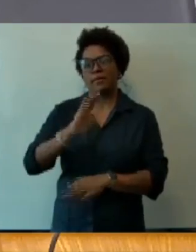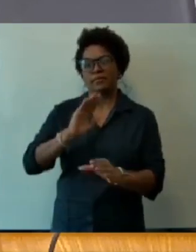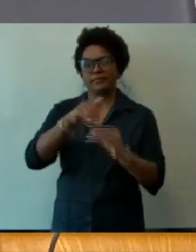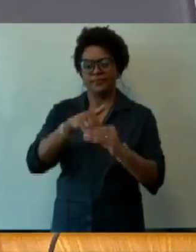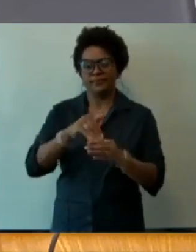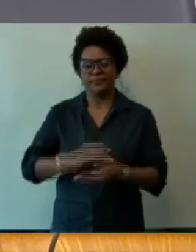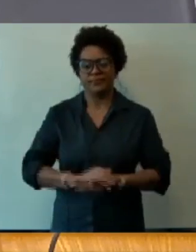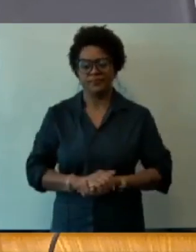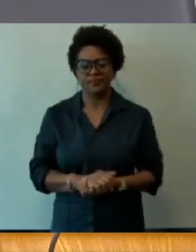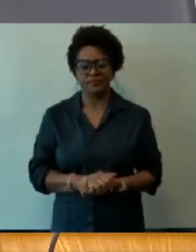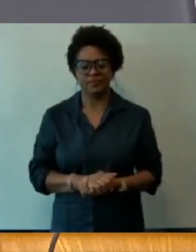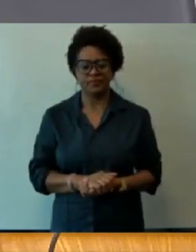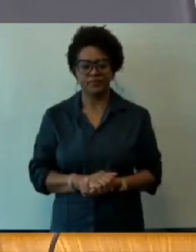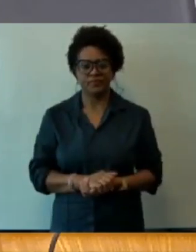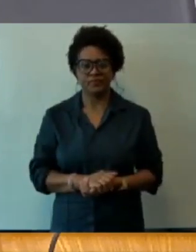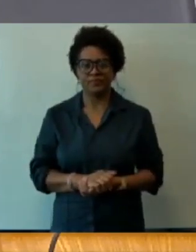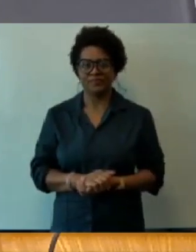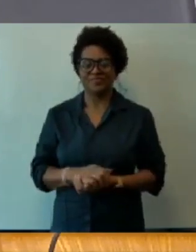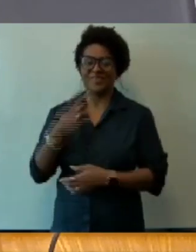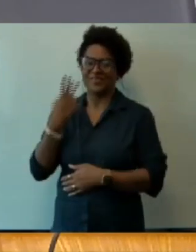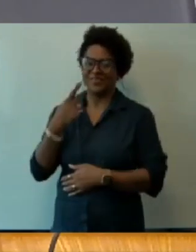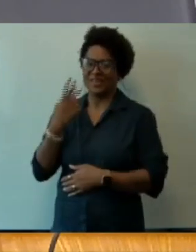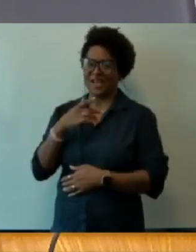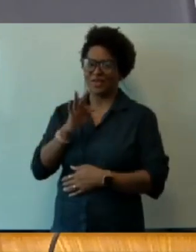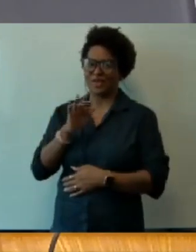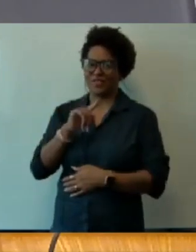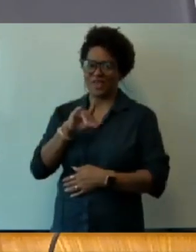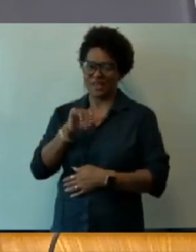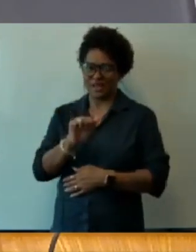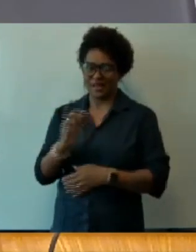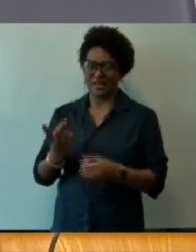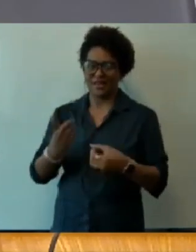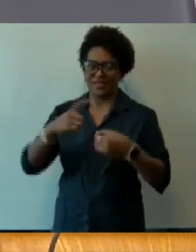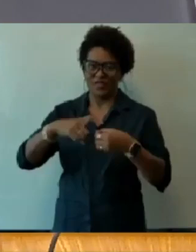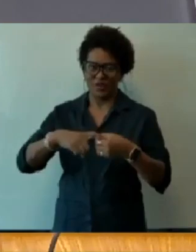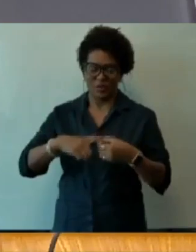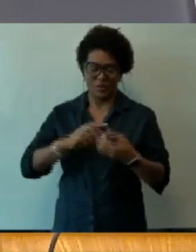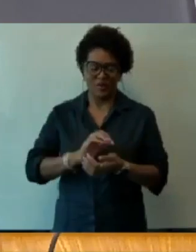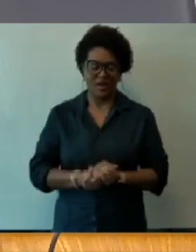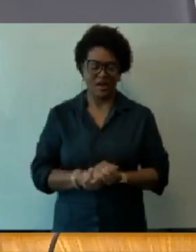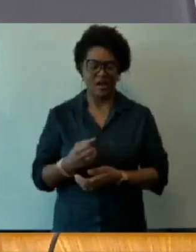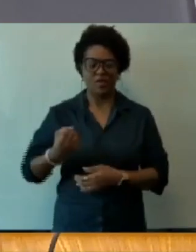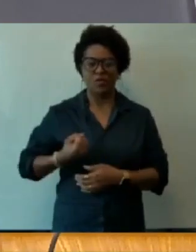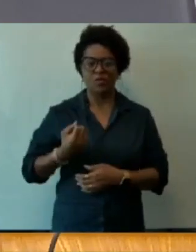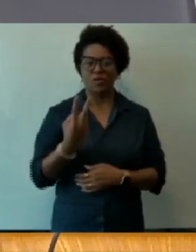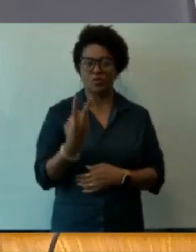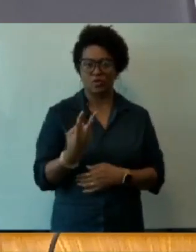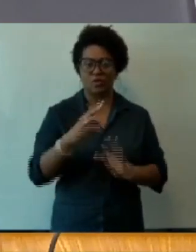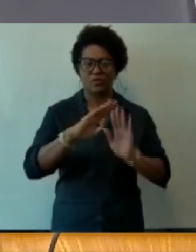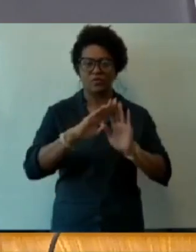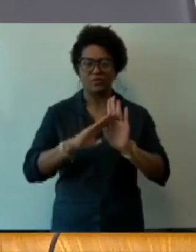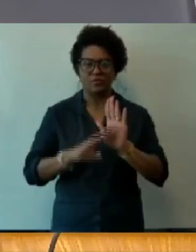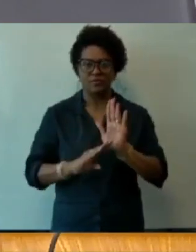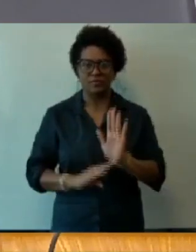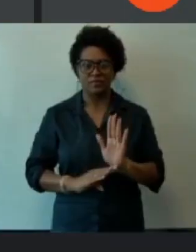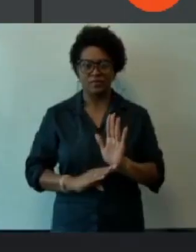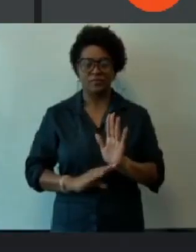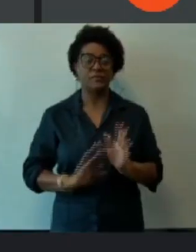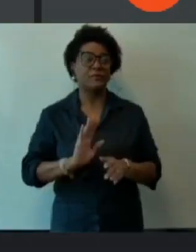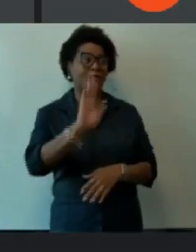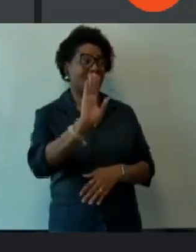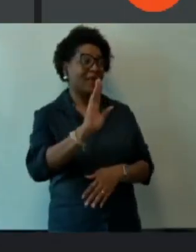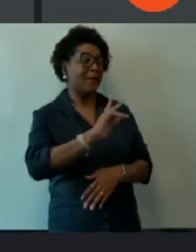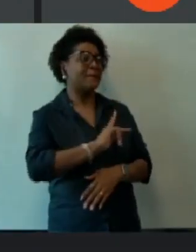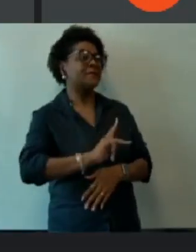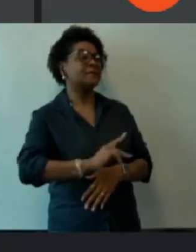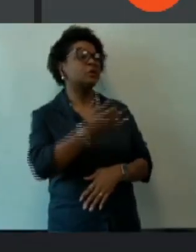Fernanda voltou. Vamos para o item 12 da pauta, é o projeto... Aqui, 1, presidente, caiu minha conexão, eu